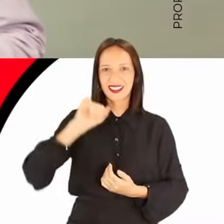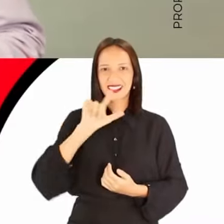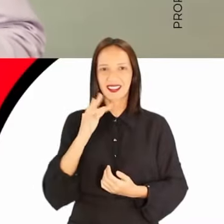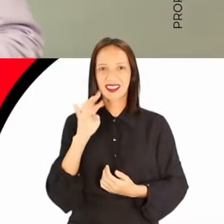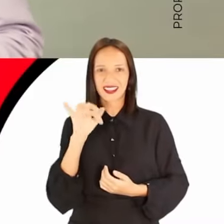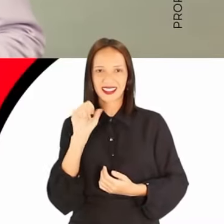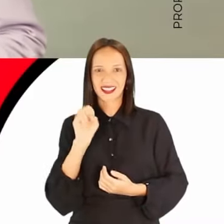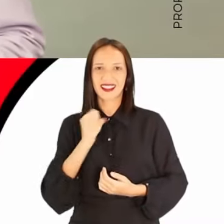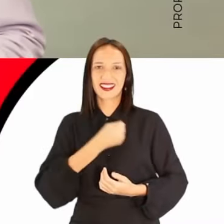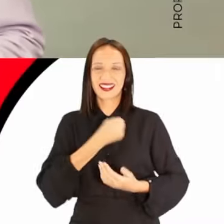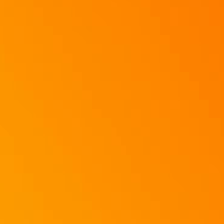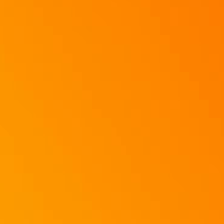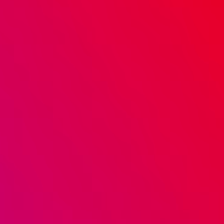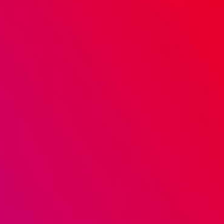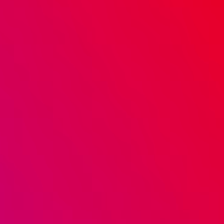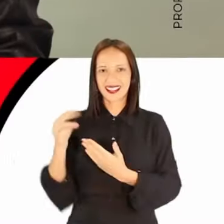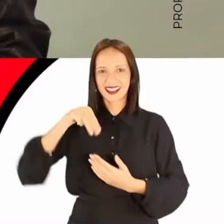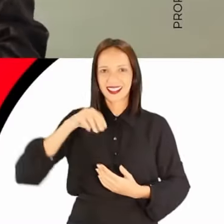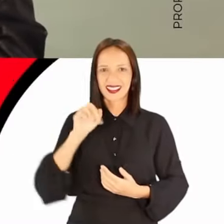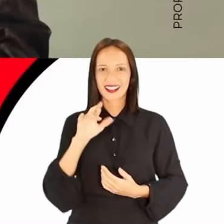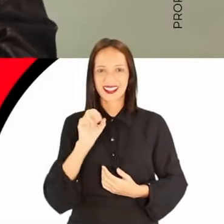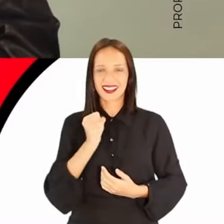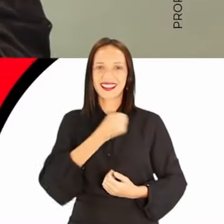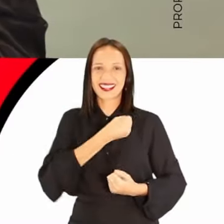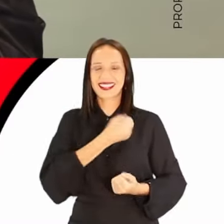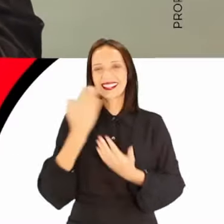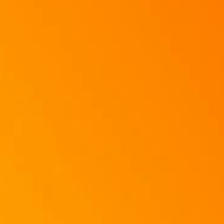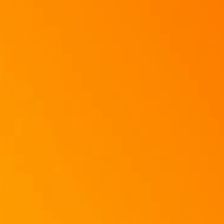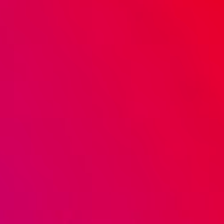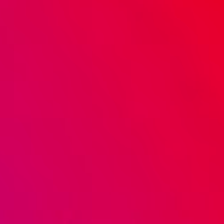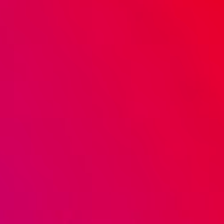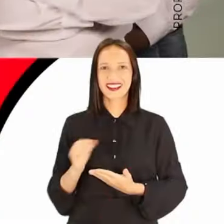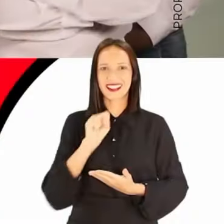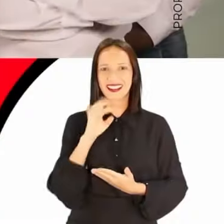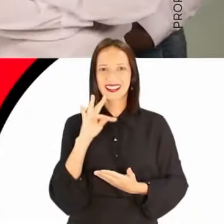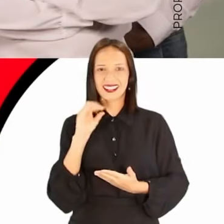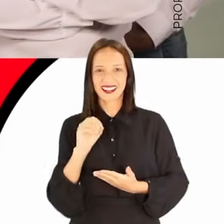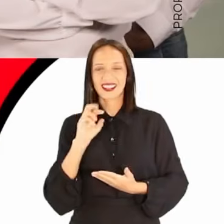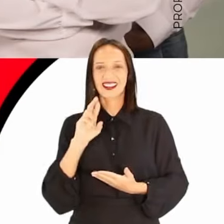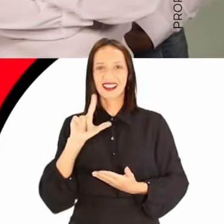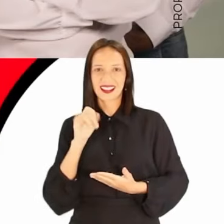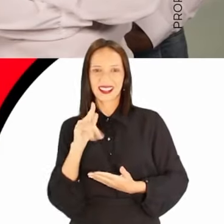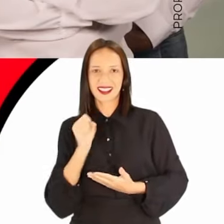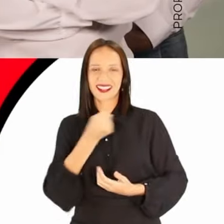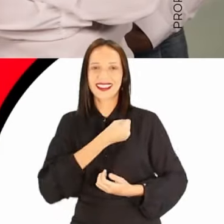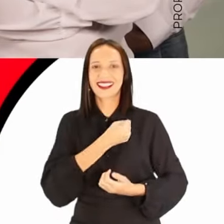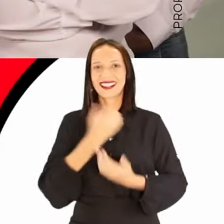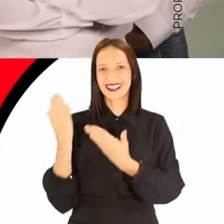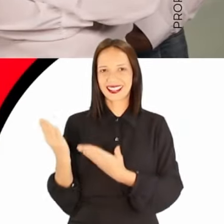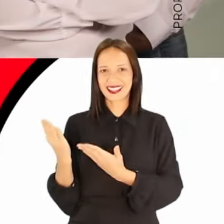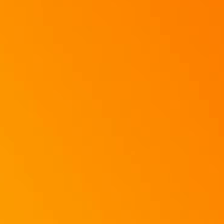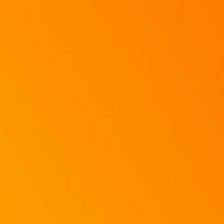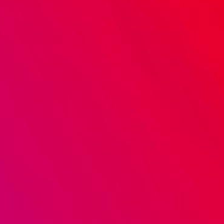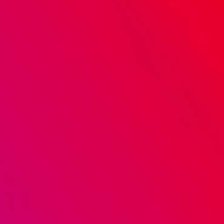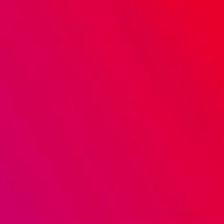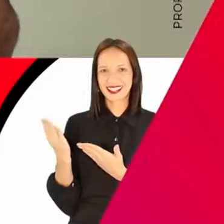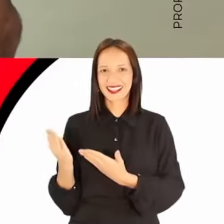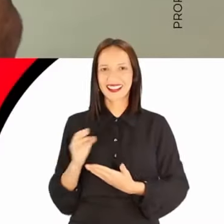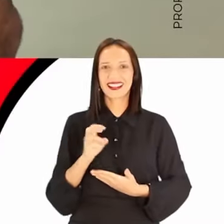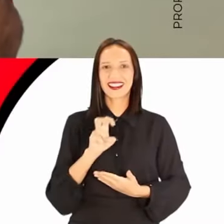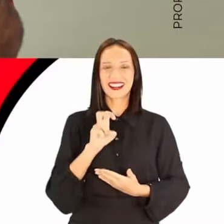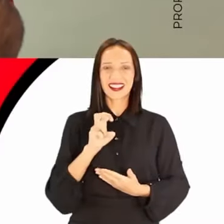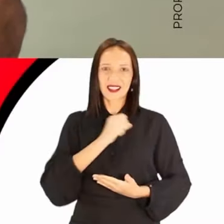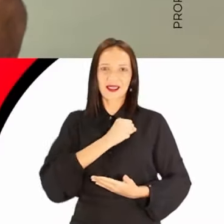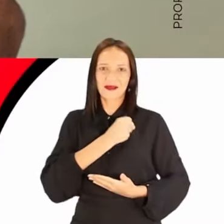Silva, 50-0-21. J.R. Freita, 50-0-0-7. Marcos Coletivo Luiz Gama, 50-100. Santo